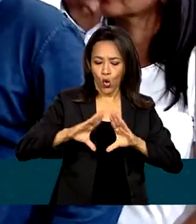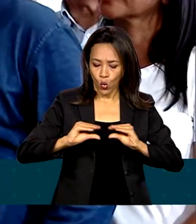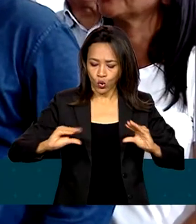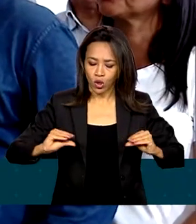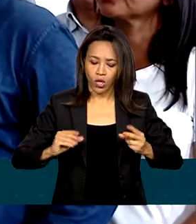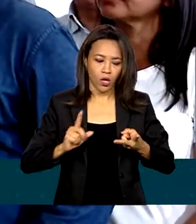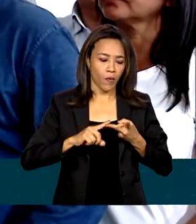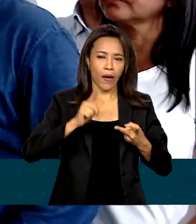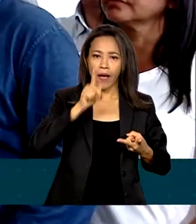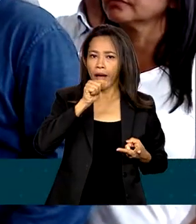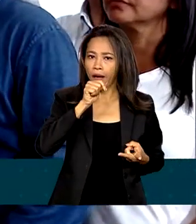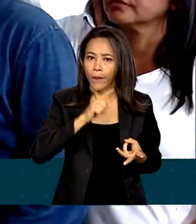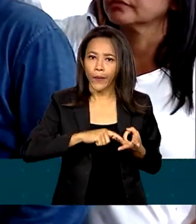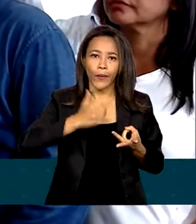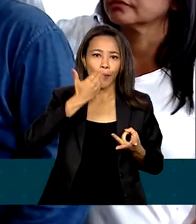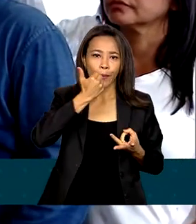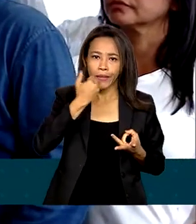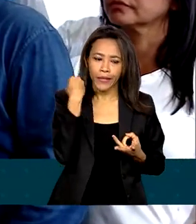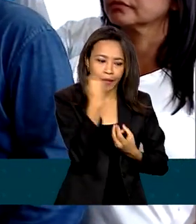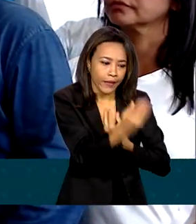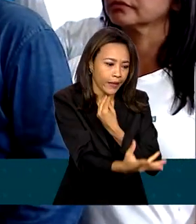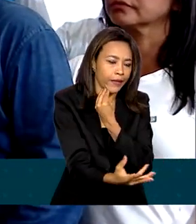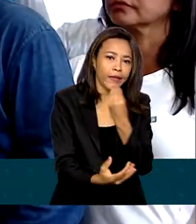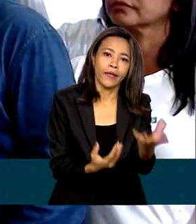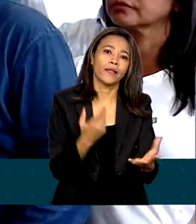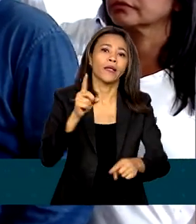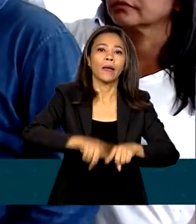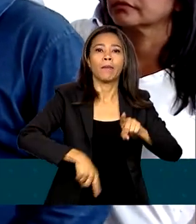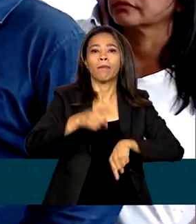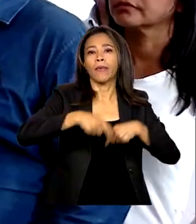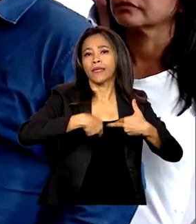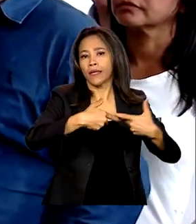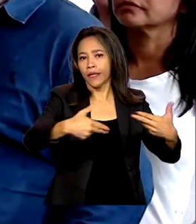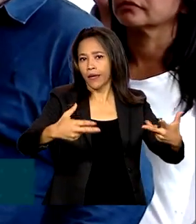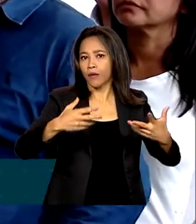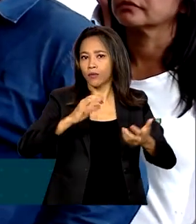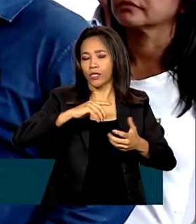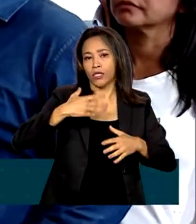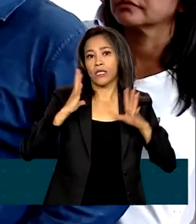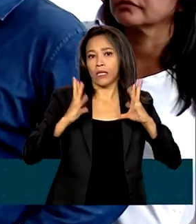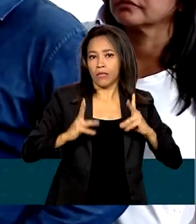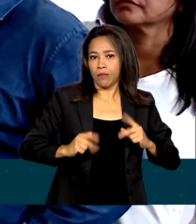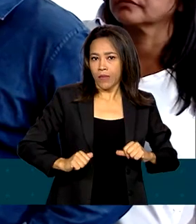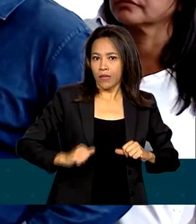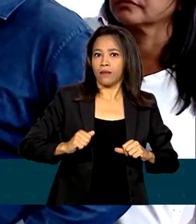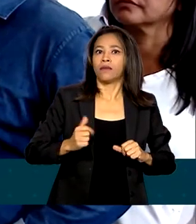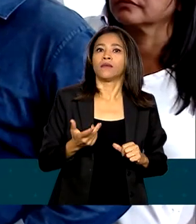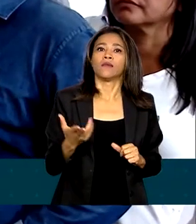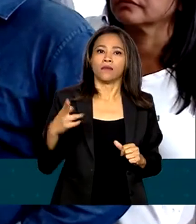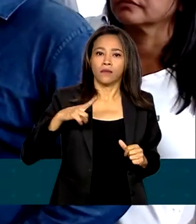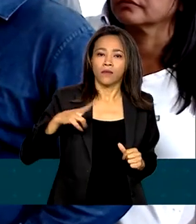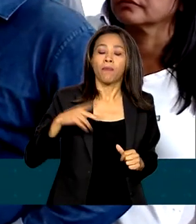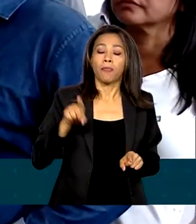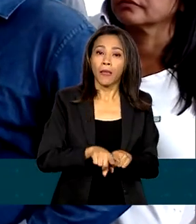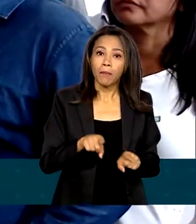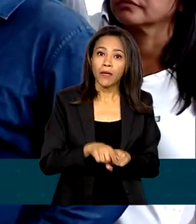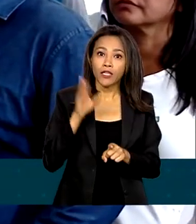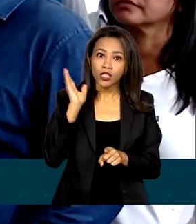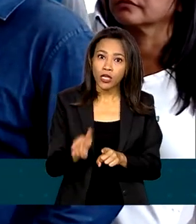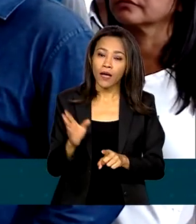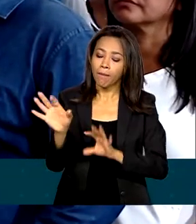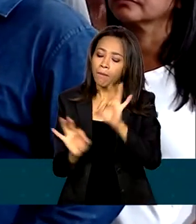água, é alimentação, é material de higiene pessoal, mas já começamos também a trabalhar os planos de